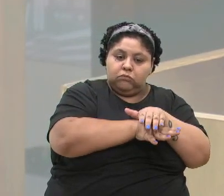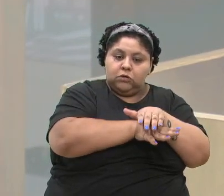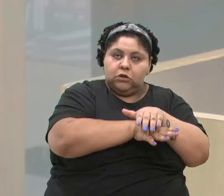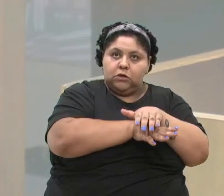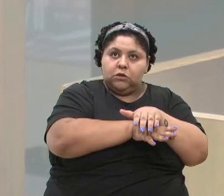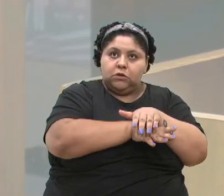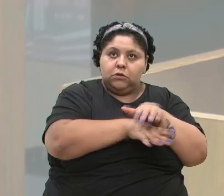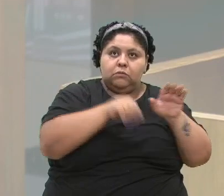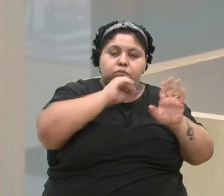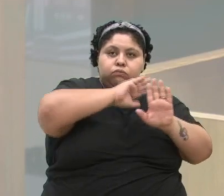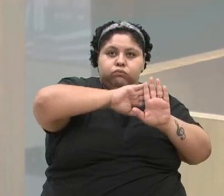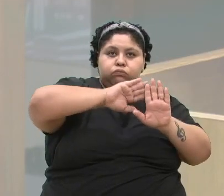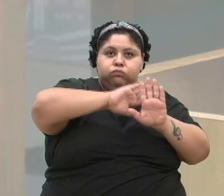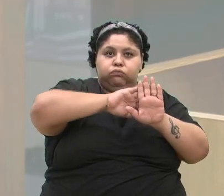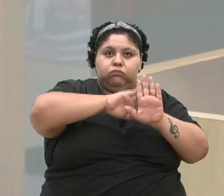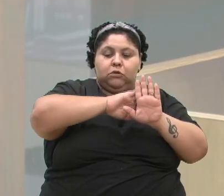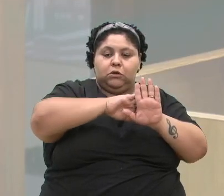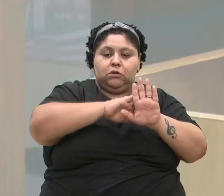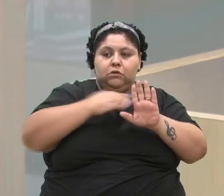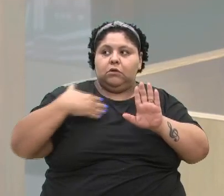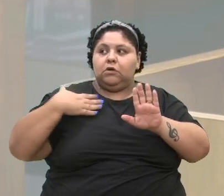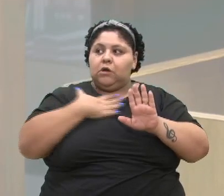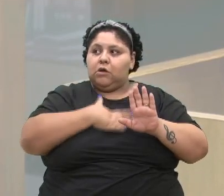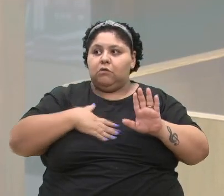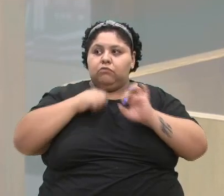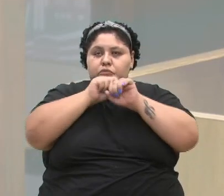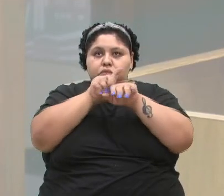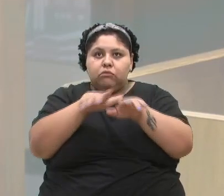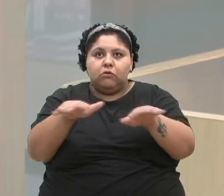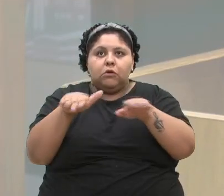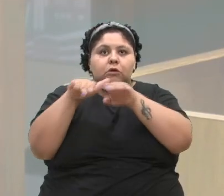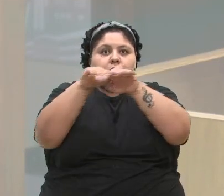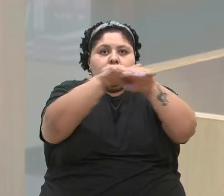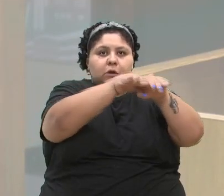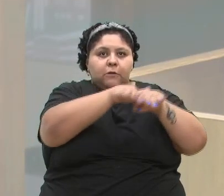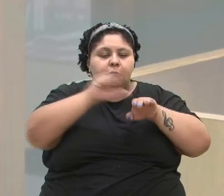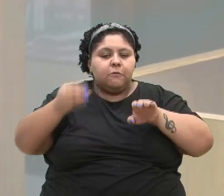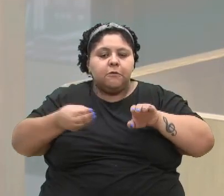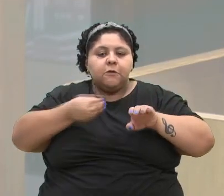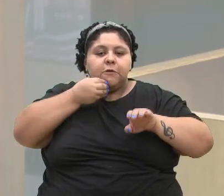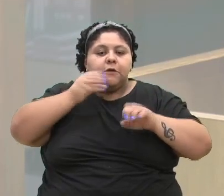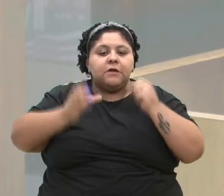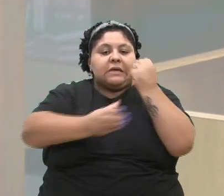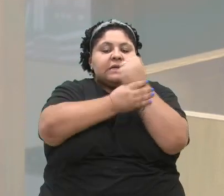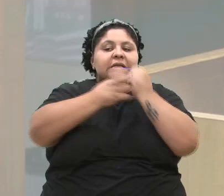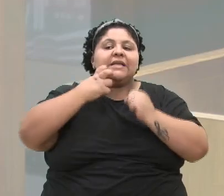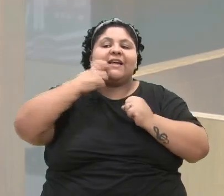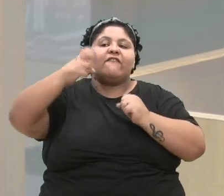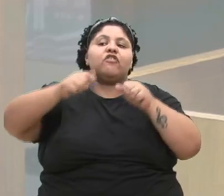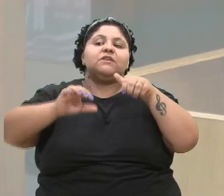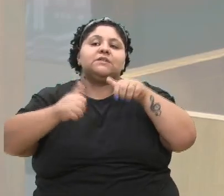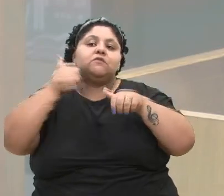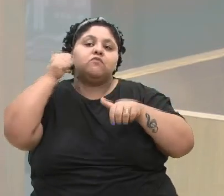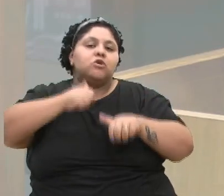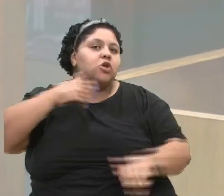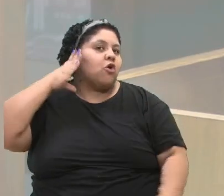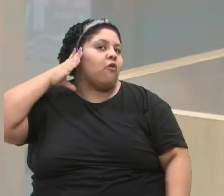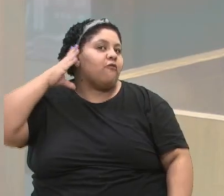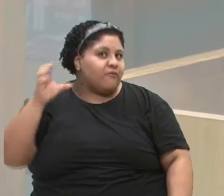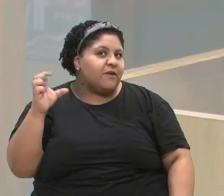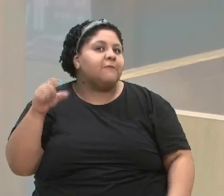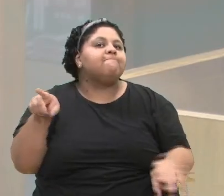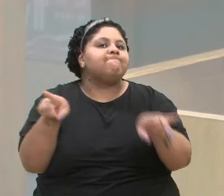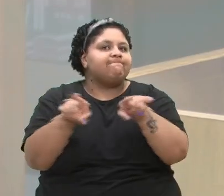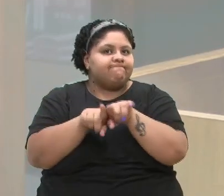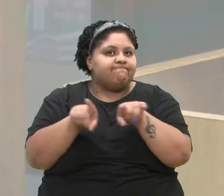medida crucial para promover a igualdade de oportunidades e garantir que as vozes das mulheres sejam devidamente ouvidas e consideradas